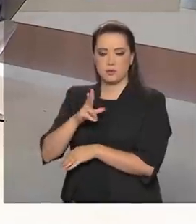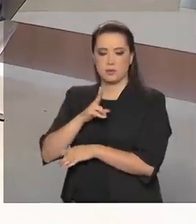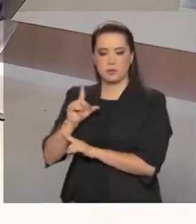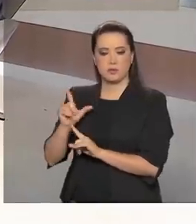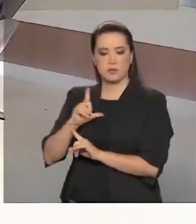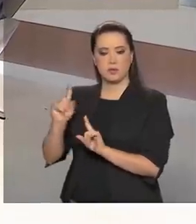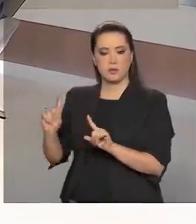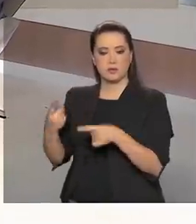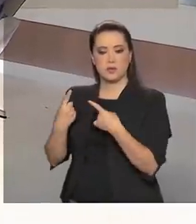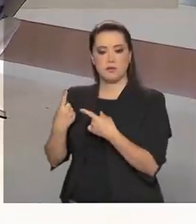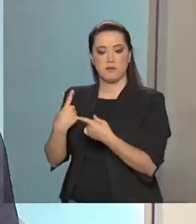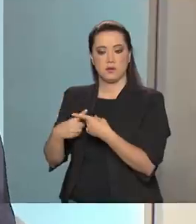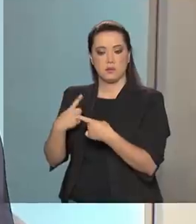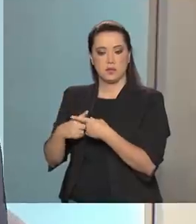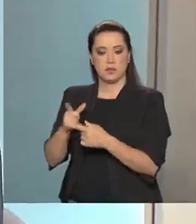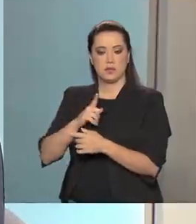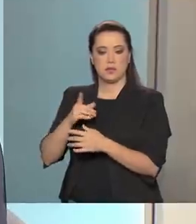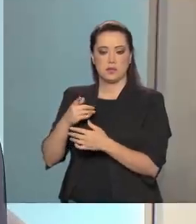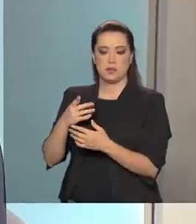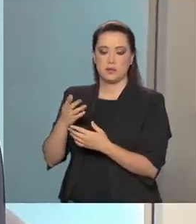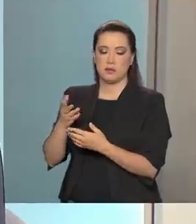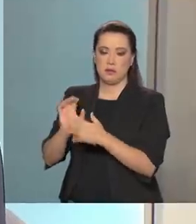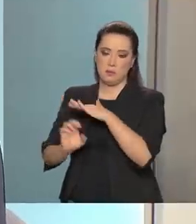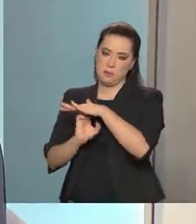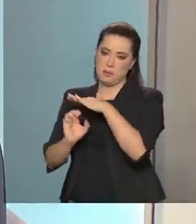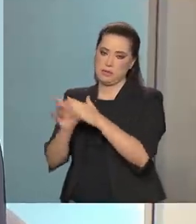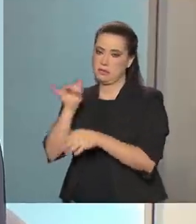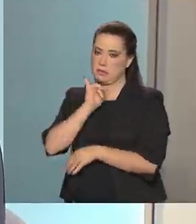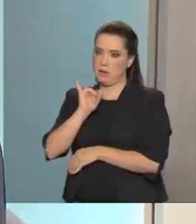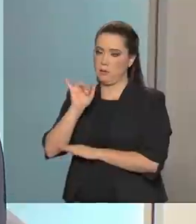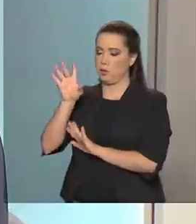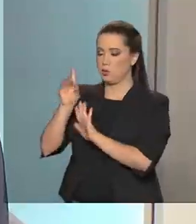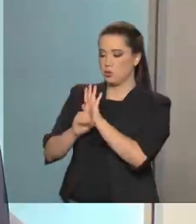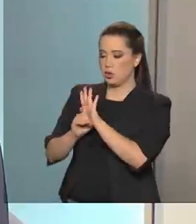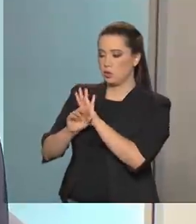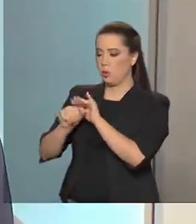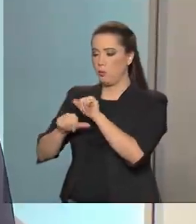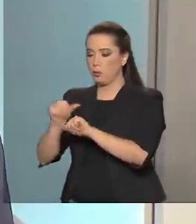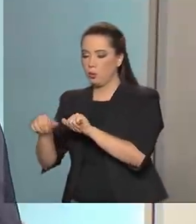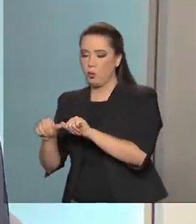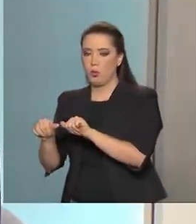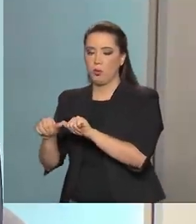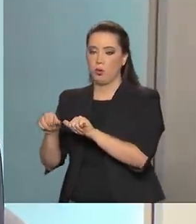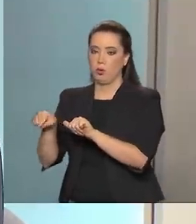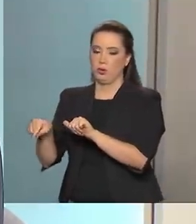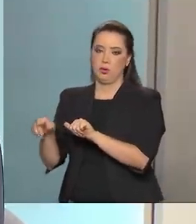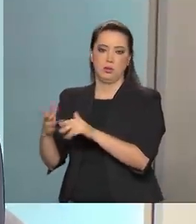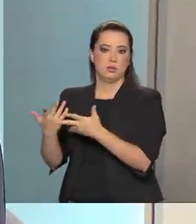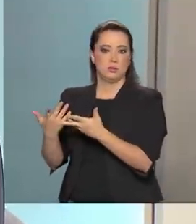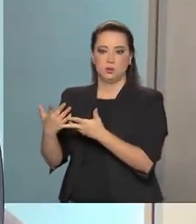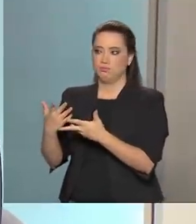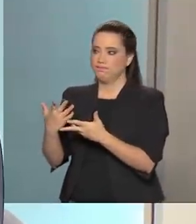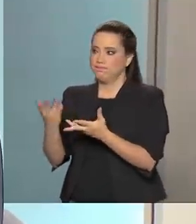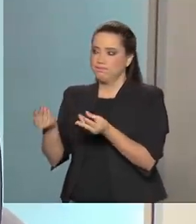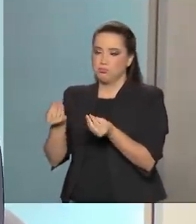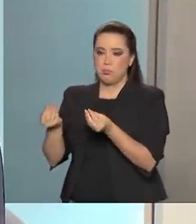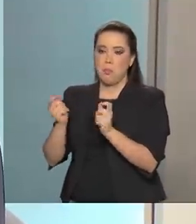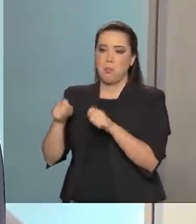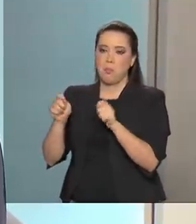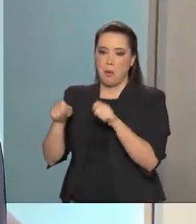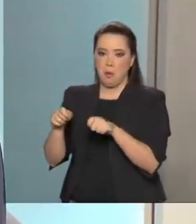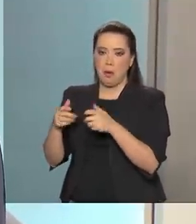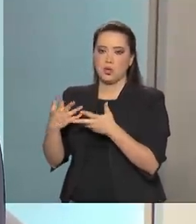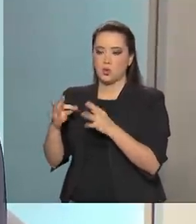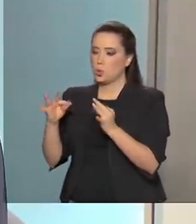você tem uma empresa e troca-se uma diretoria, uma presidência, você muda o rumo, pode